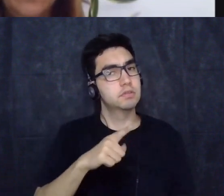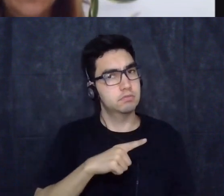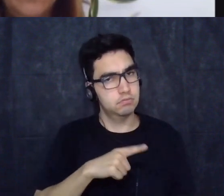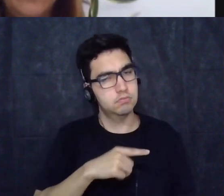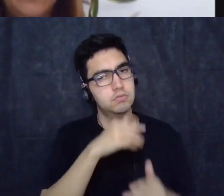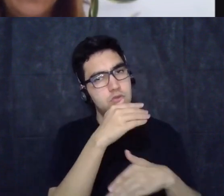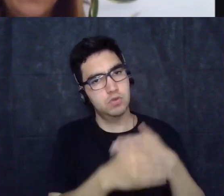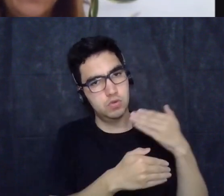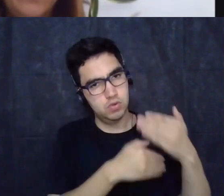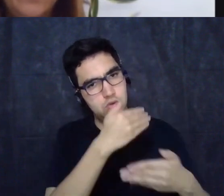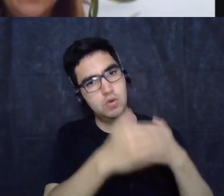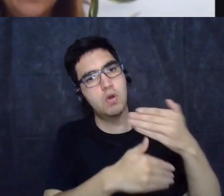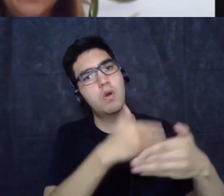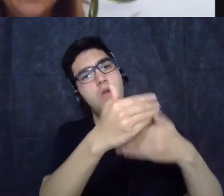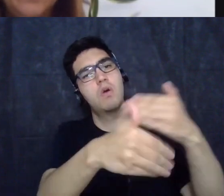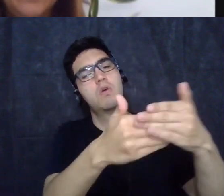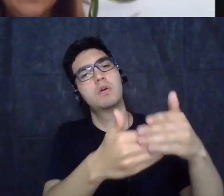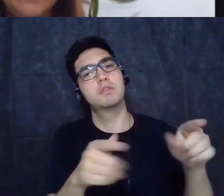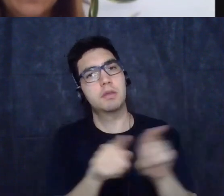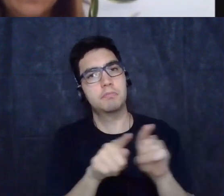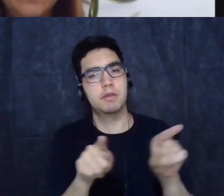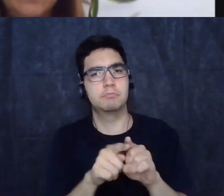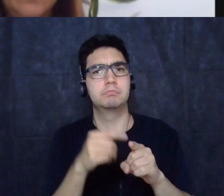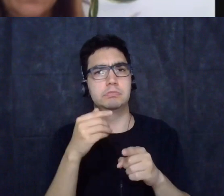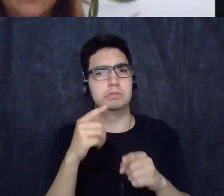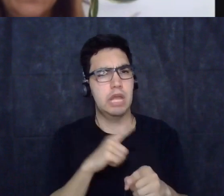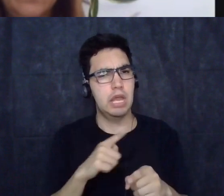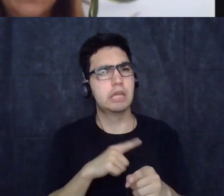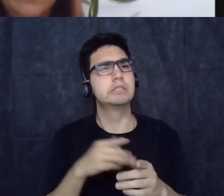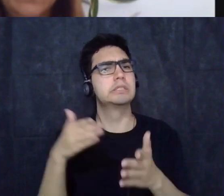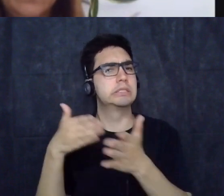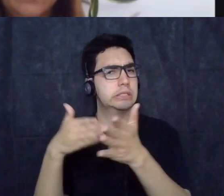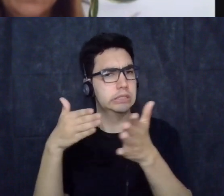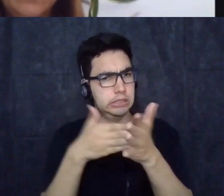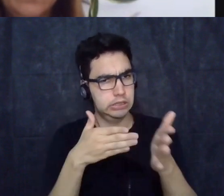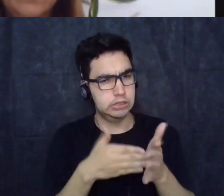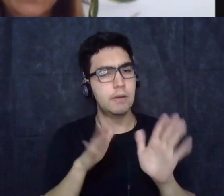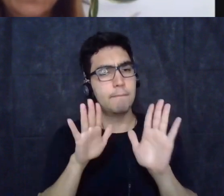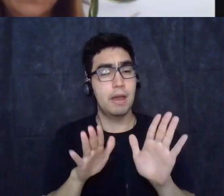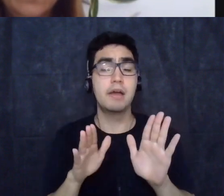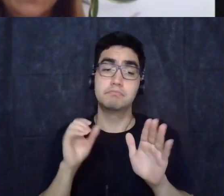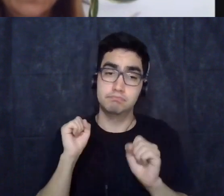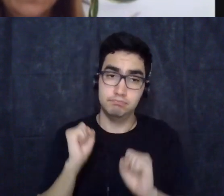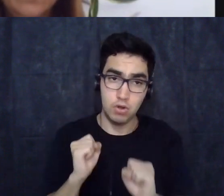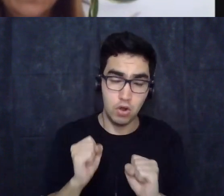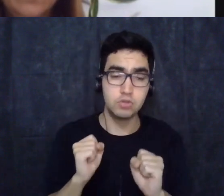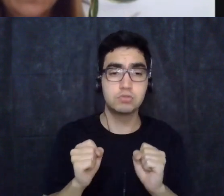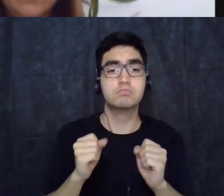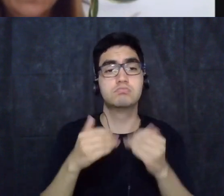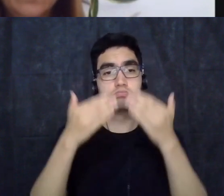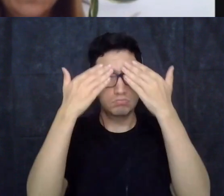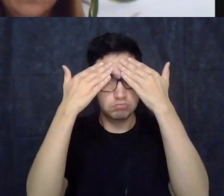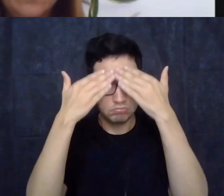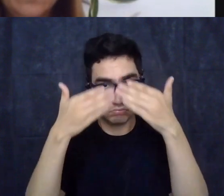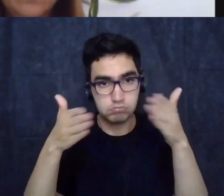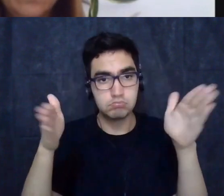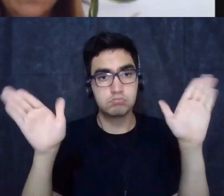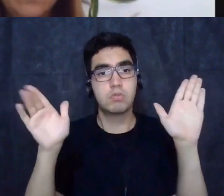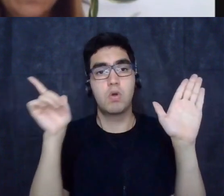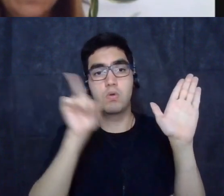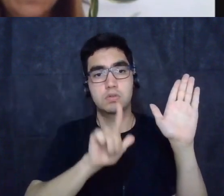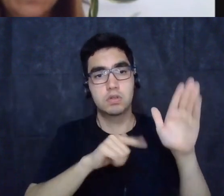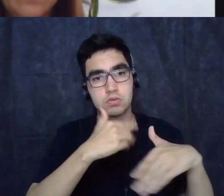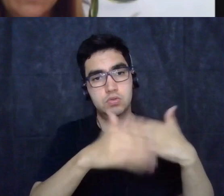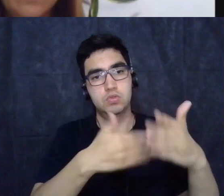é um caminho cheio de percalços mas é um caminho que talvez abra para nós com uma